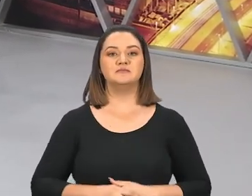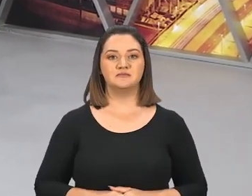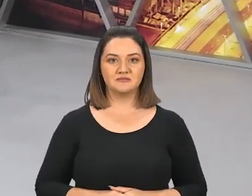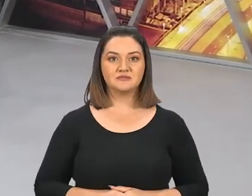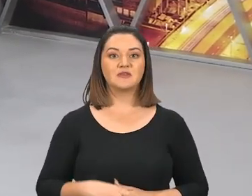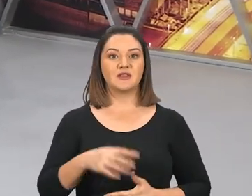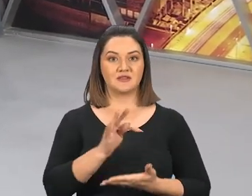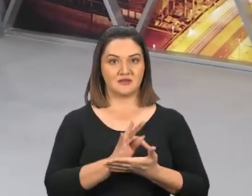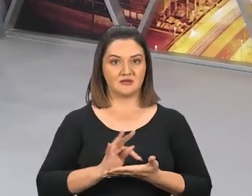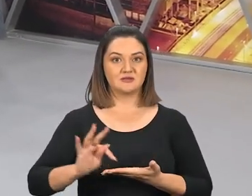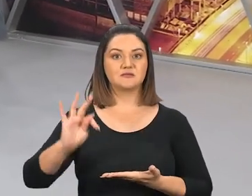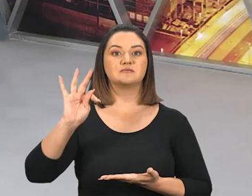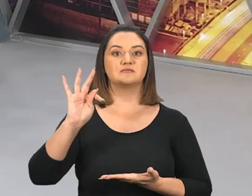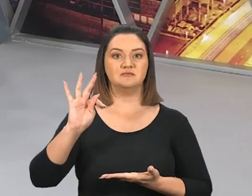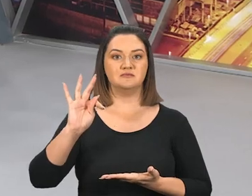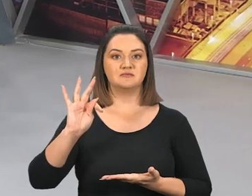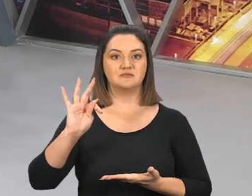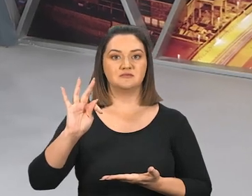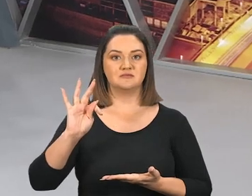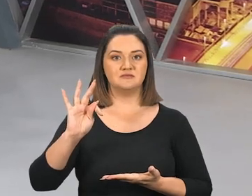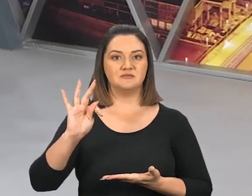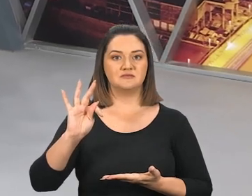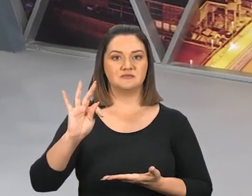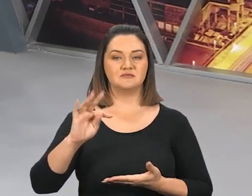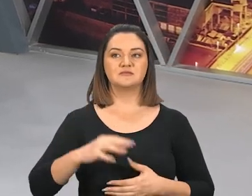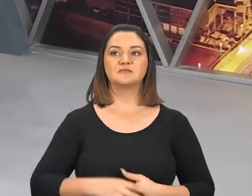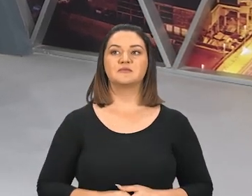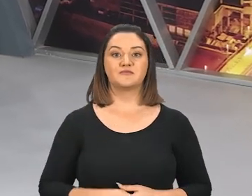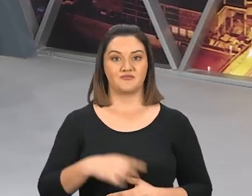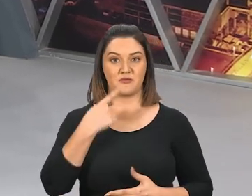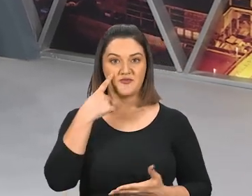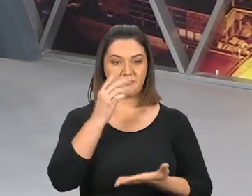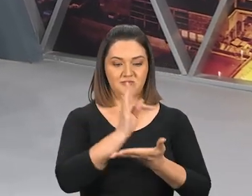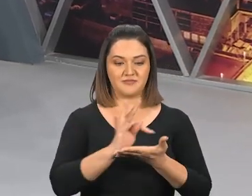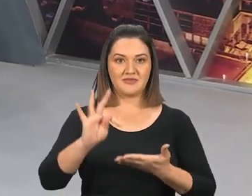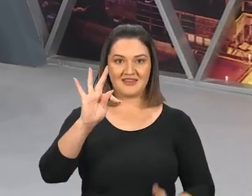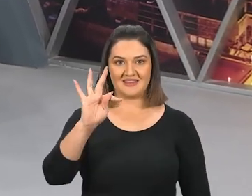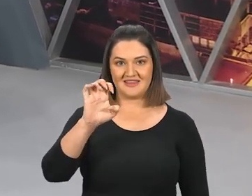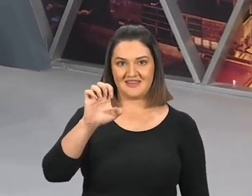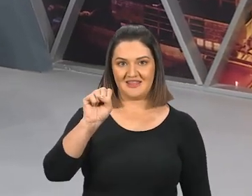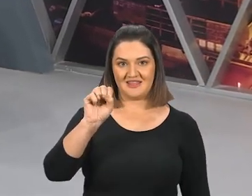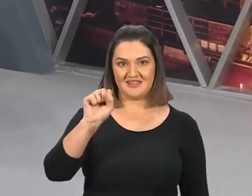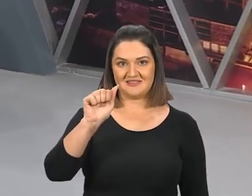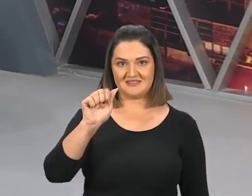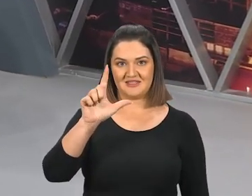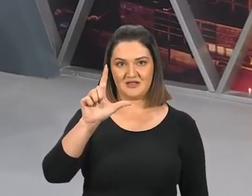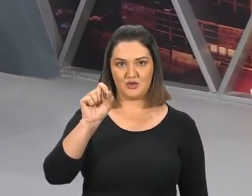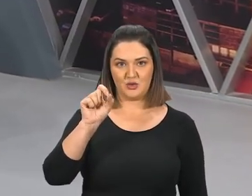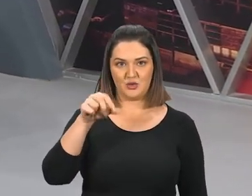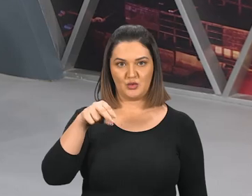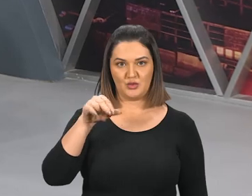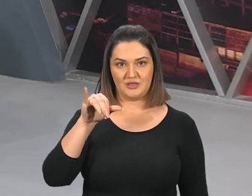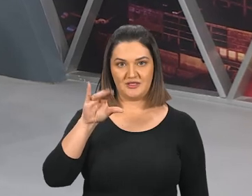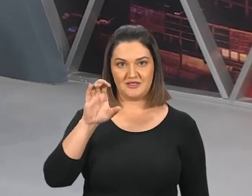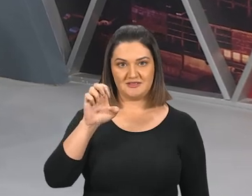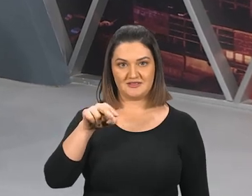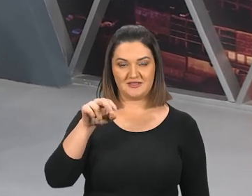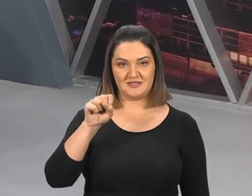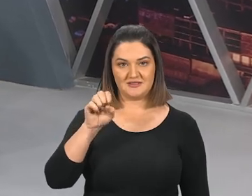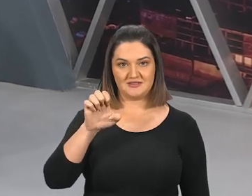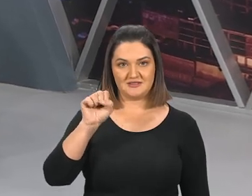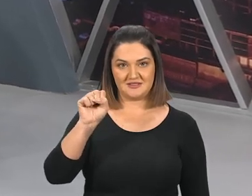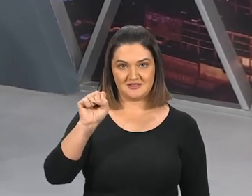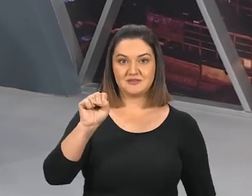Abra sua Bíblia, Em Tessalonicenses, Vamos analisar aqui, Um texto, De Tessalonicenses, E eu gostaria, Que você